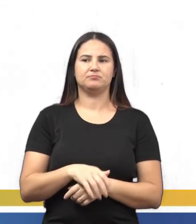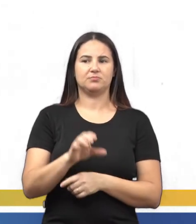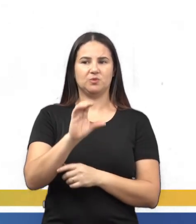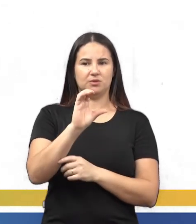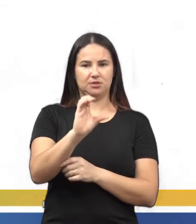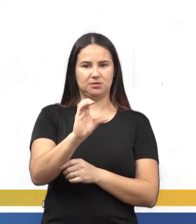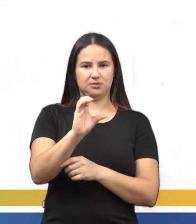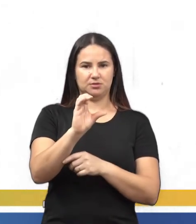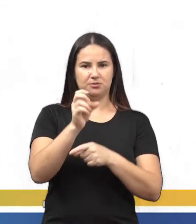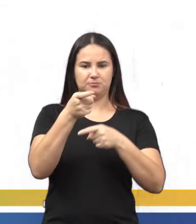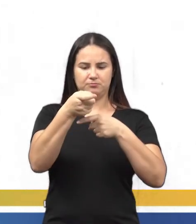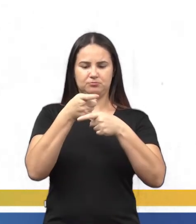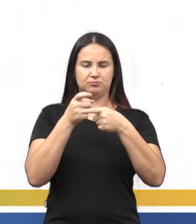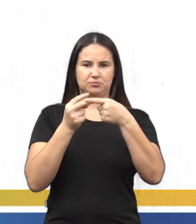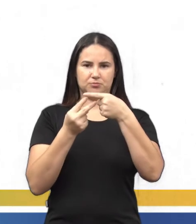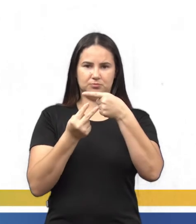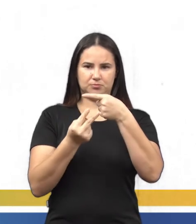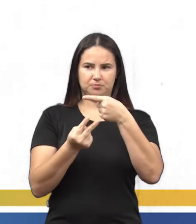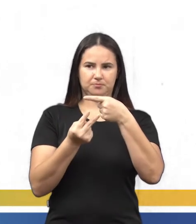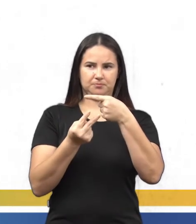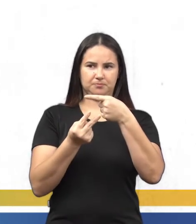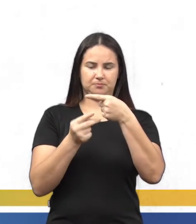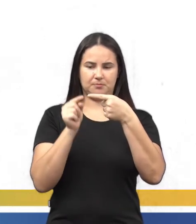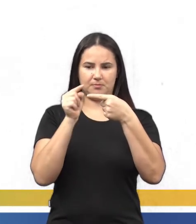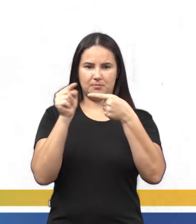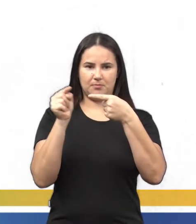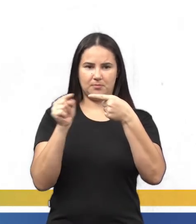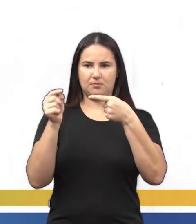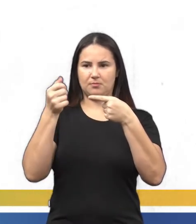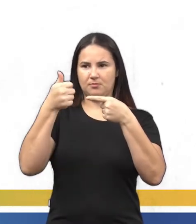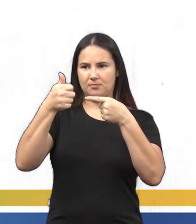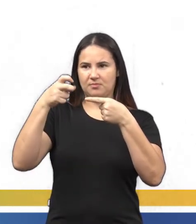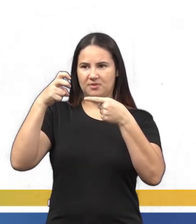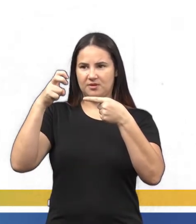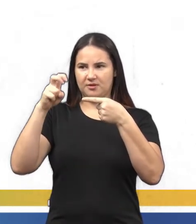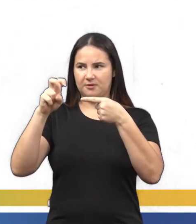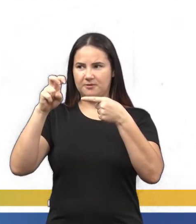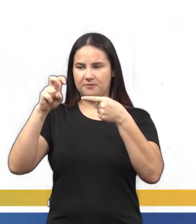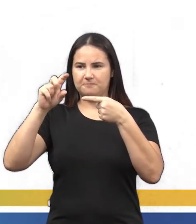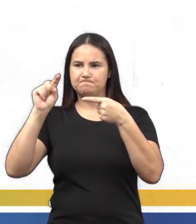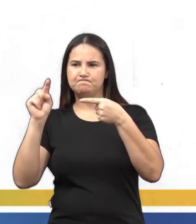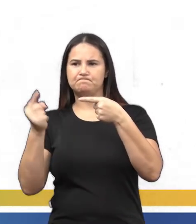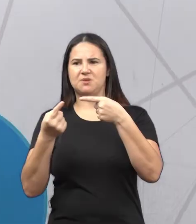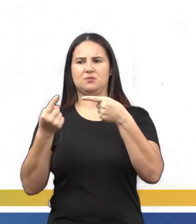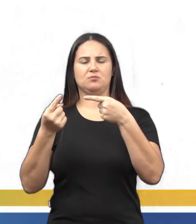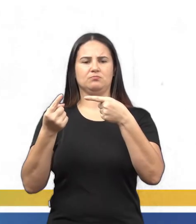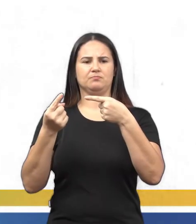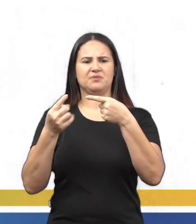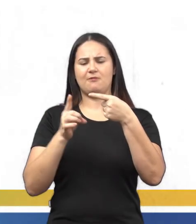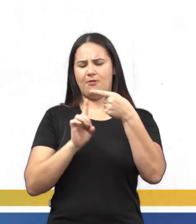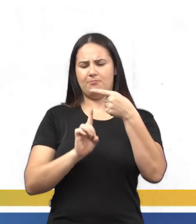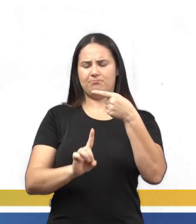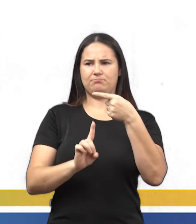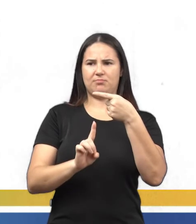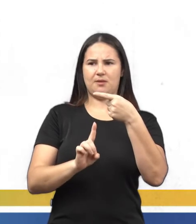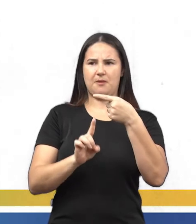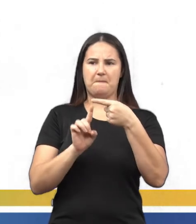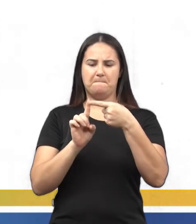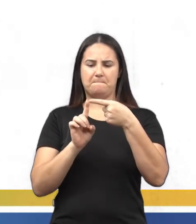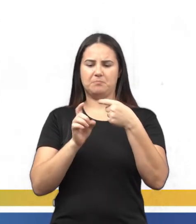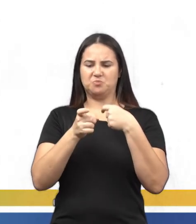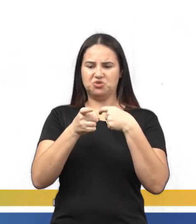C. x sobre 2 é igual a 15 mil. Está correto. Letra C. Não seria D, porque a não falou x